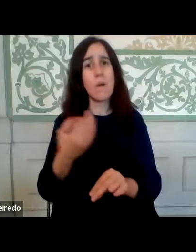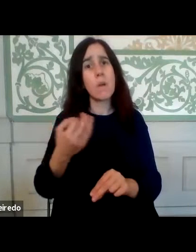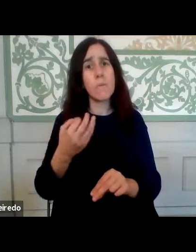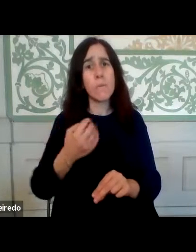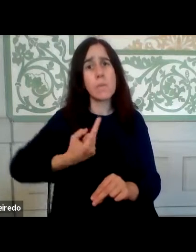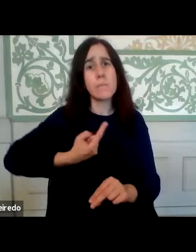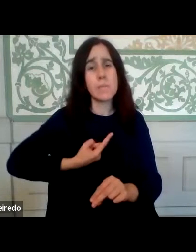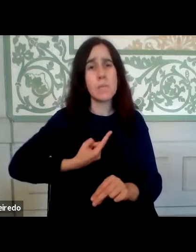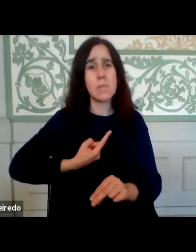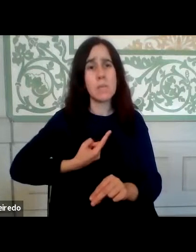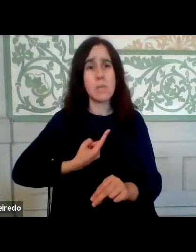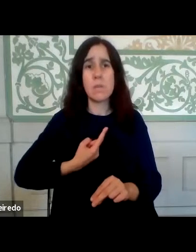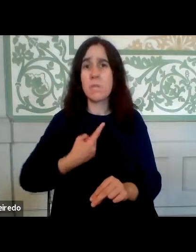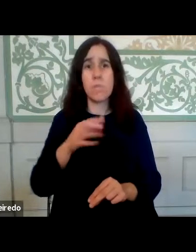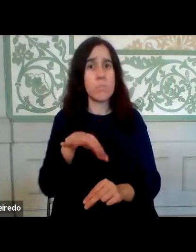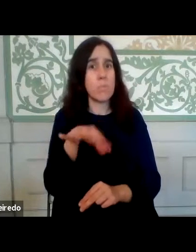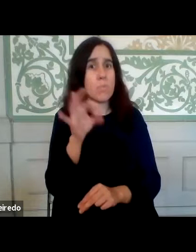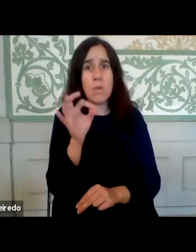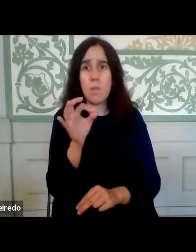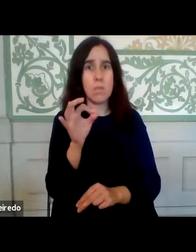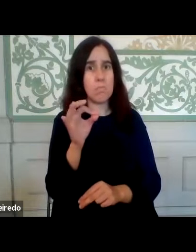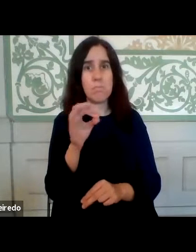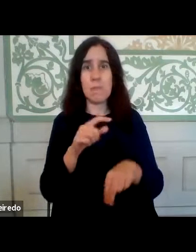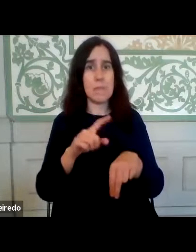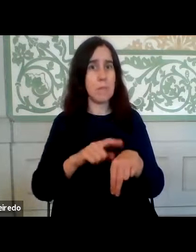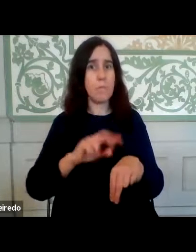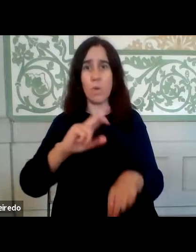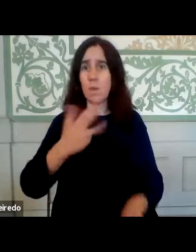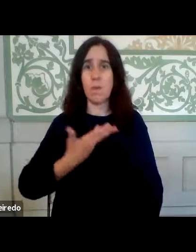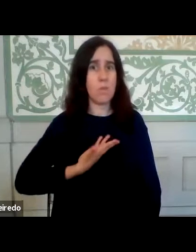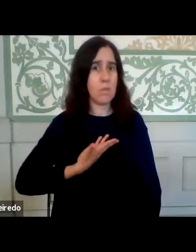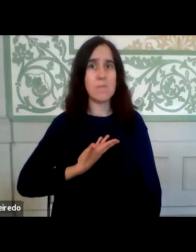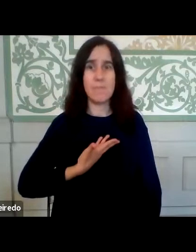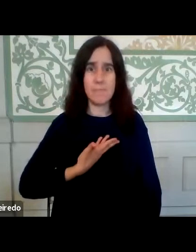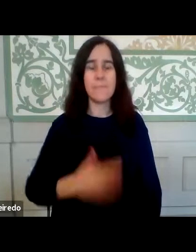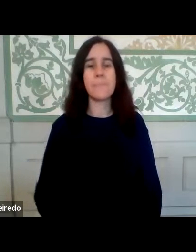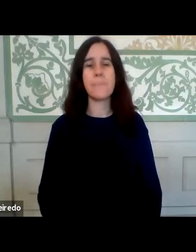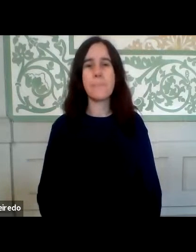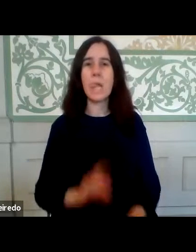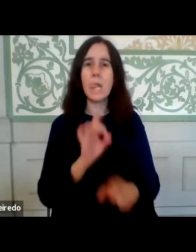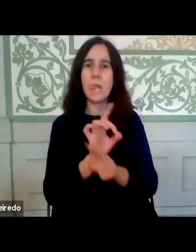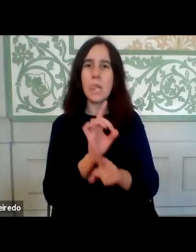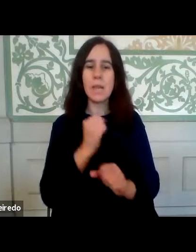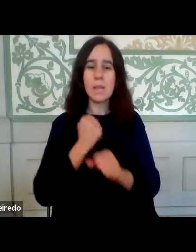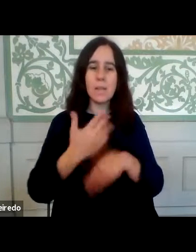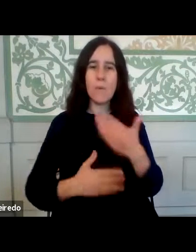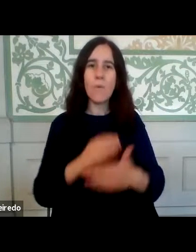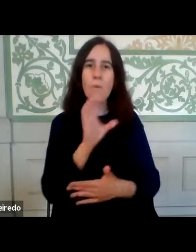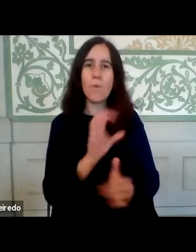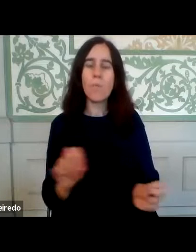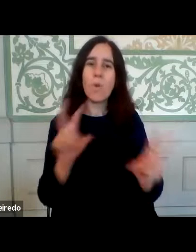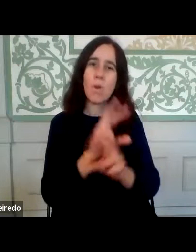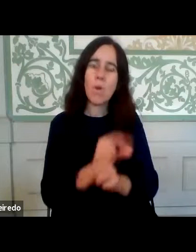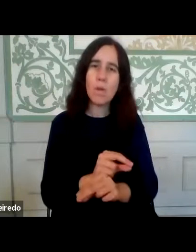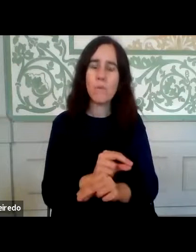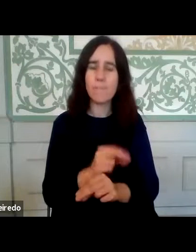tidas e tomadas em tempo recorde. Quanto às novas formas de trabalho não posso deixar